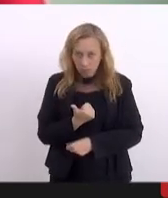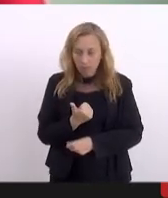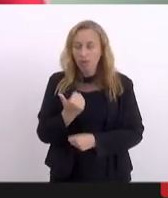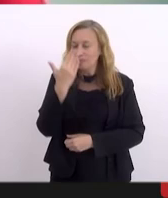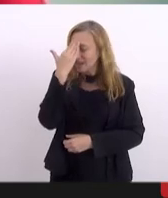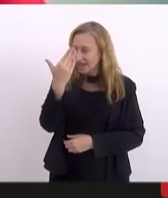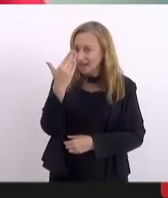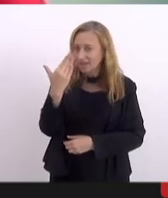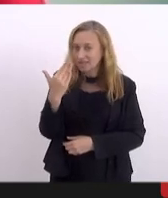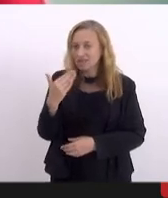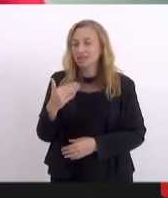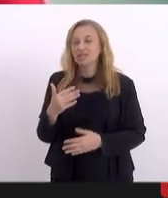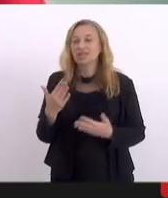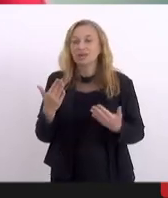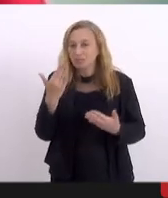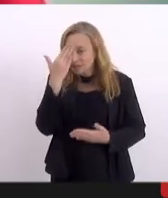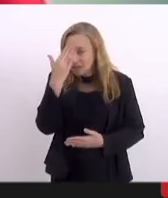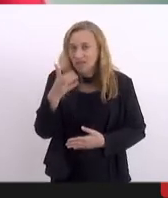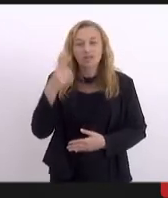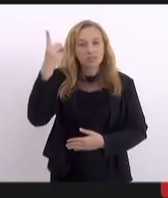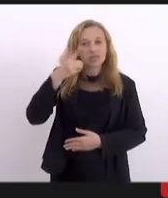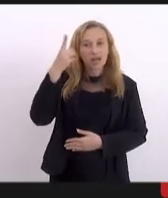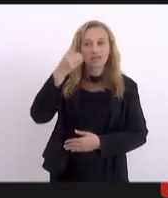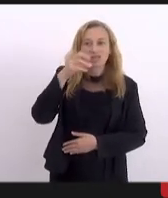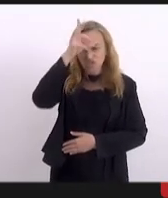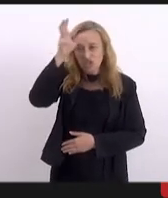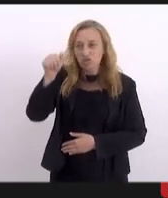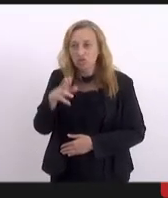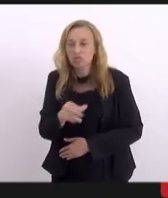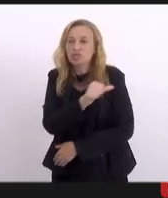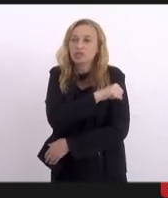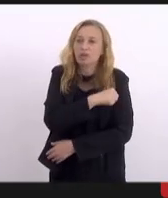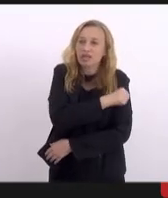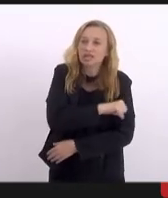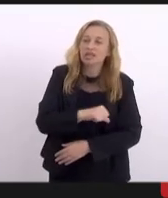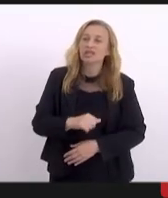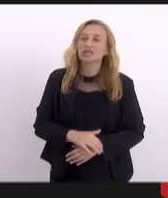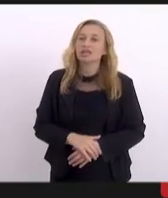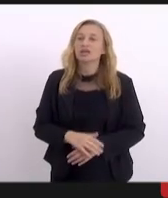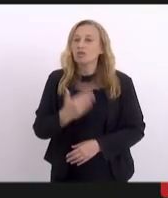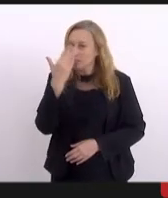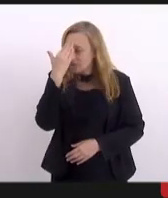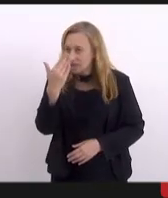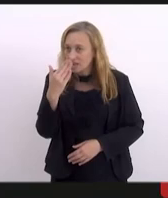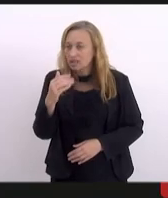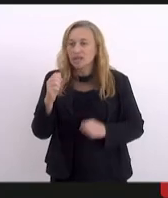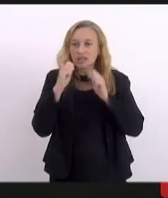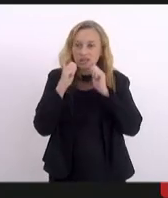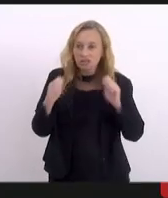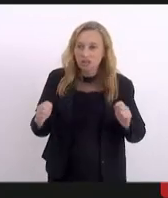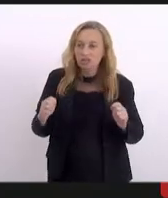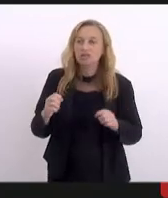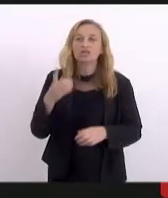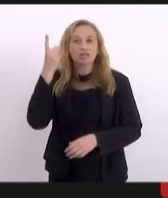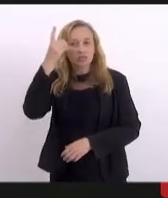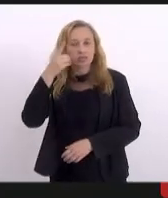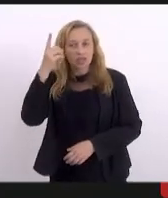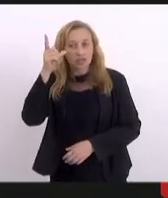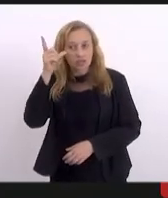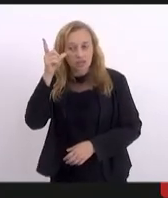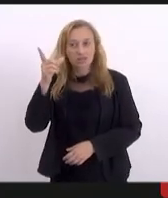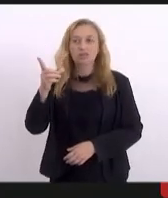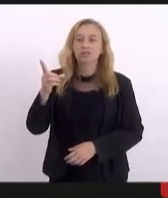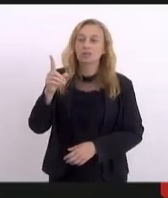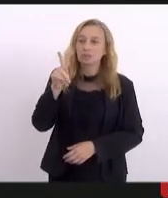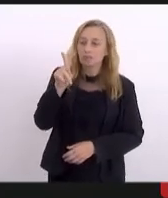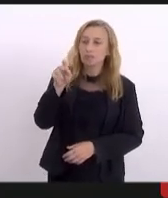Muitíssimo obrigada sempre. Obrigada, deputada Tia Ju, deputada enfermeira Rejane, obrigada às assessorias, deputada Lucinha, deputado